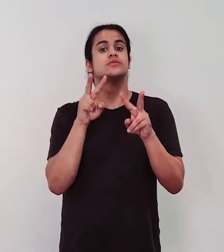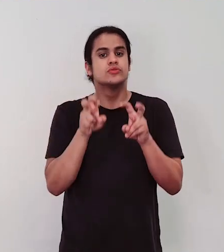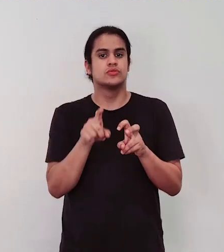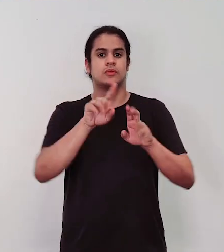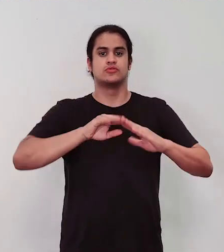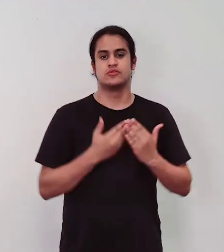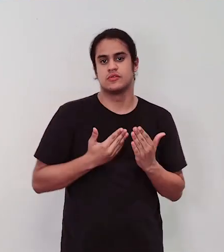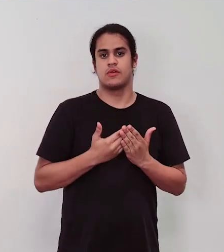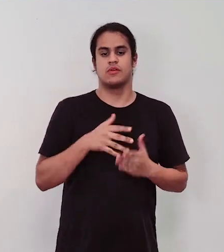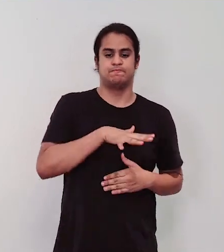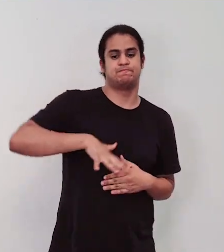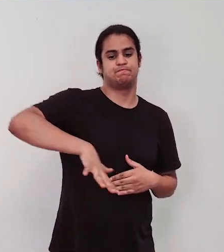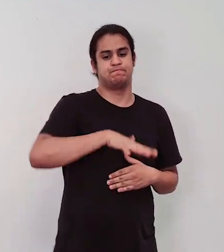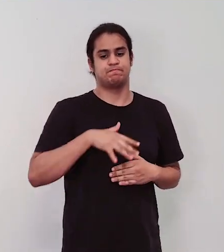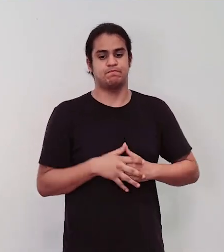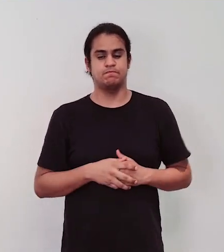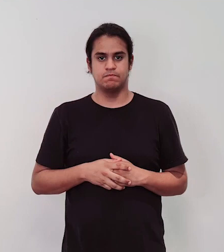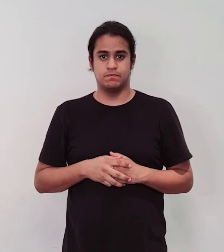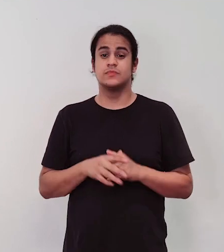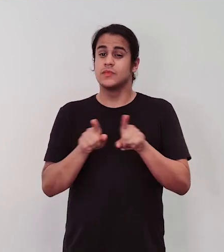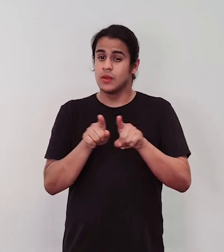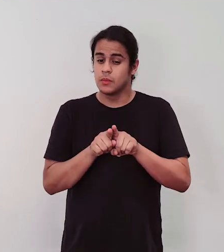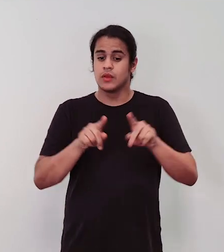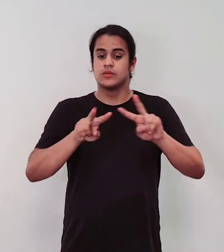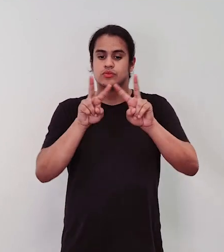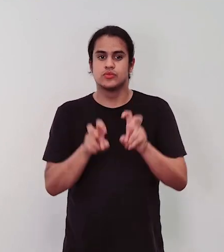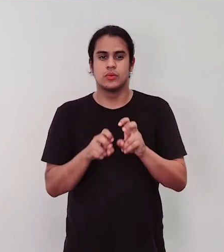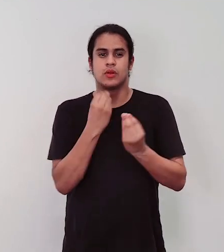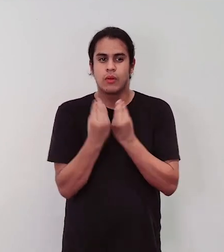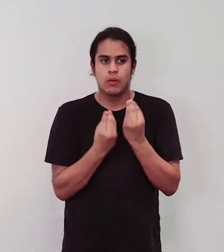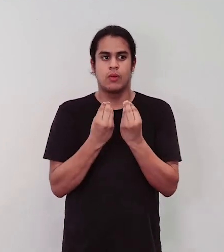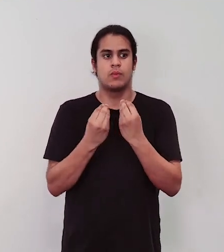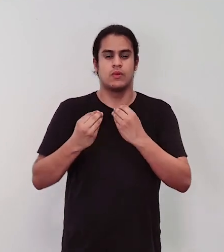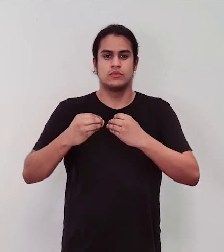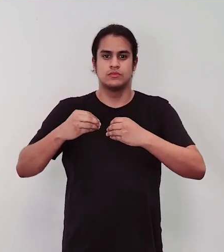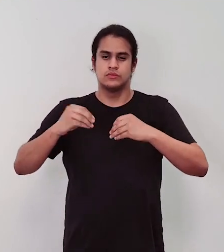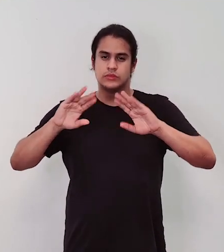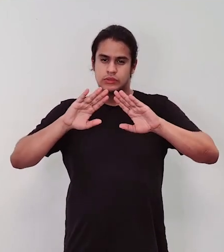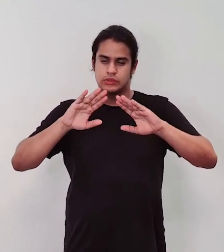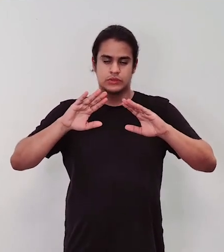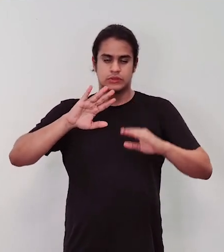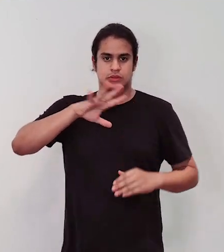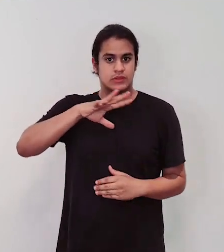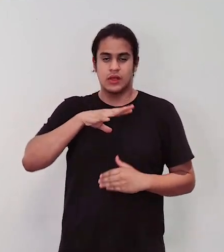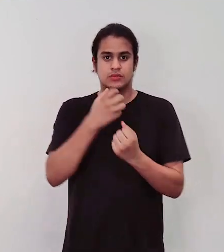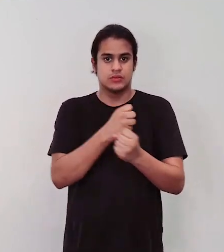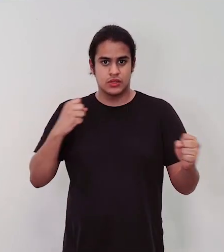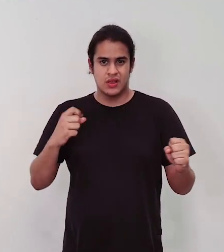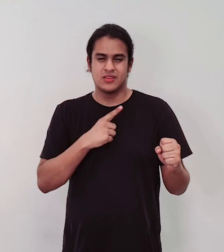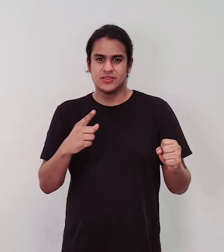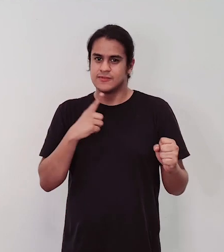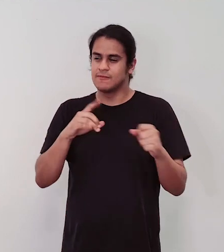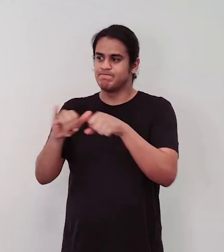escola, sobre o espaço da escola. Vamos pensar na hostilidade também da arquitetura urbana nas grandes cidades, como